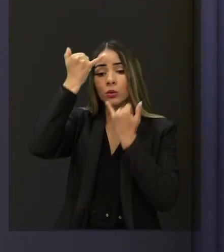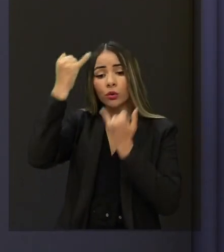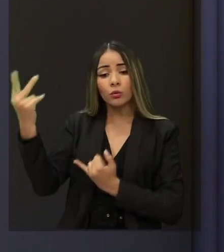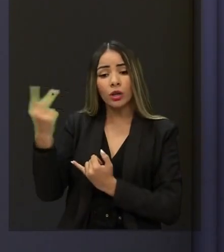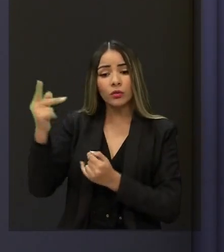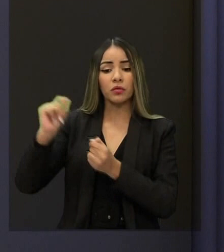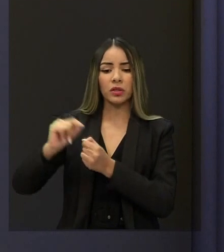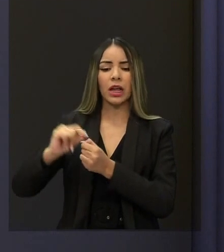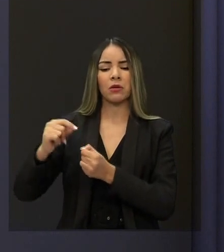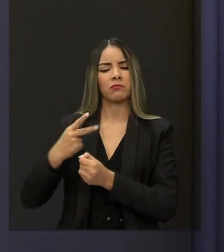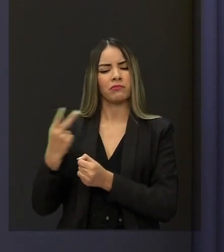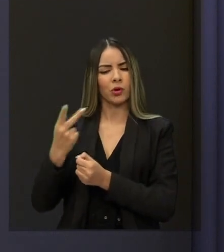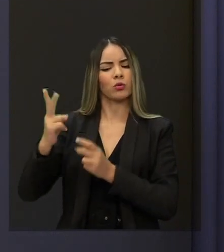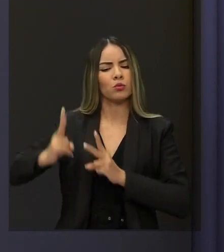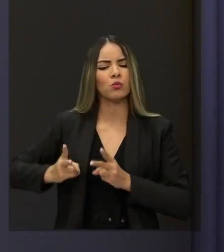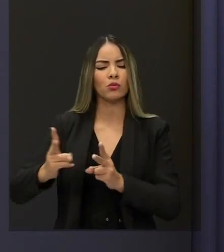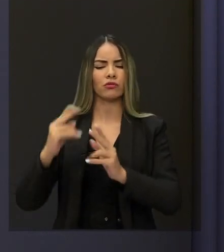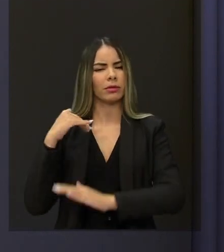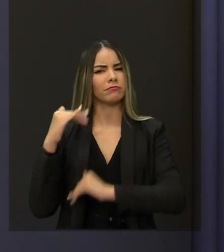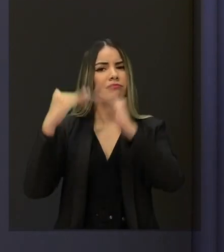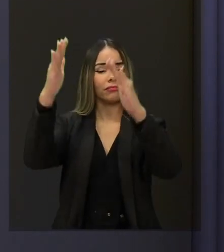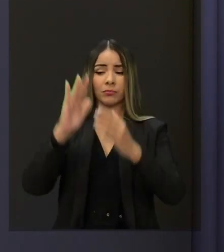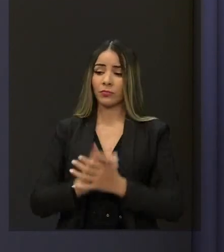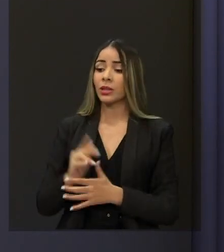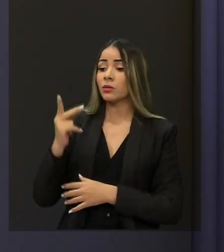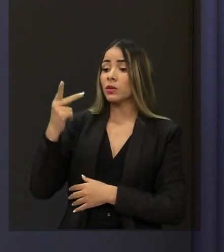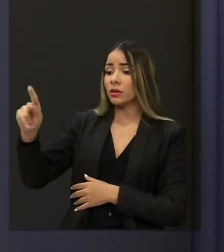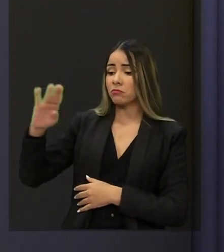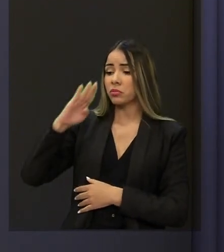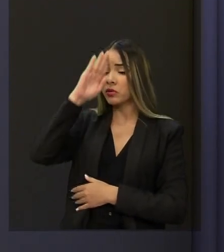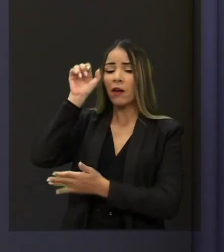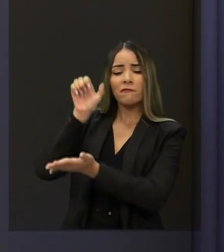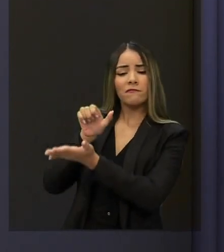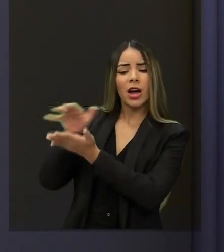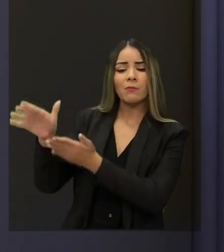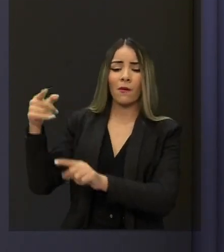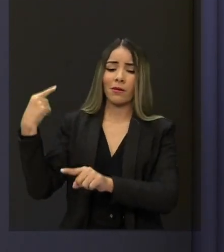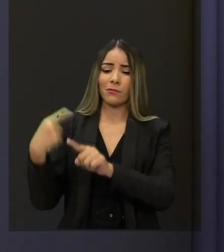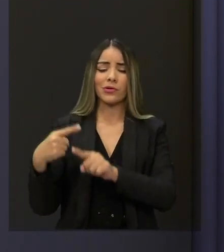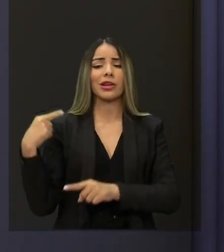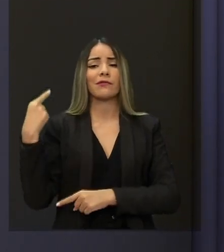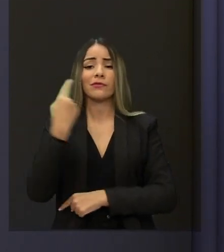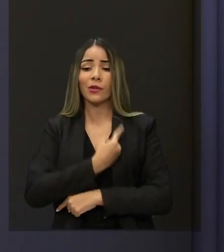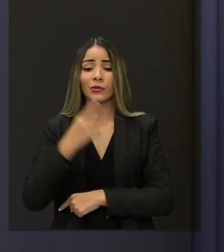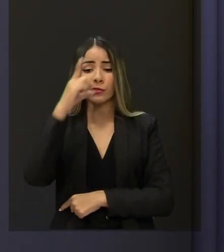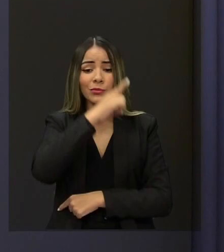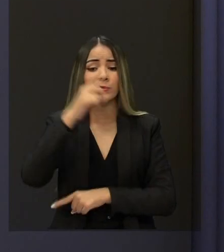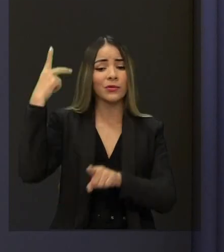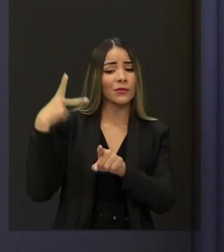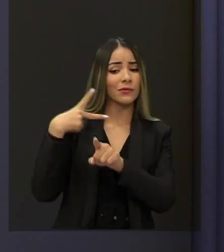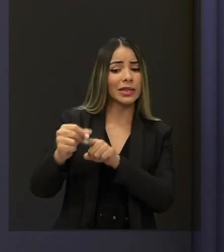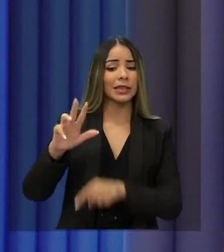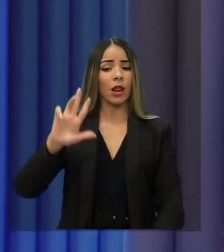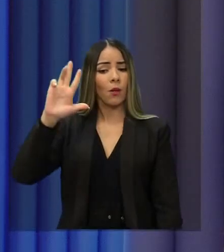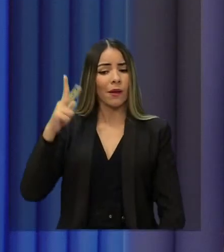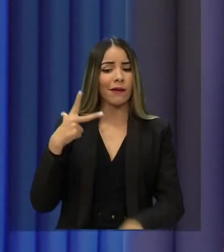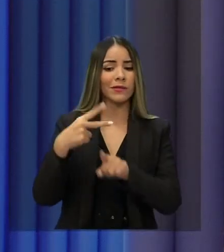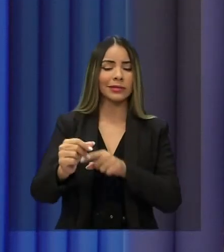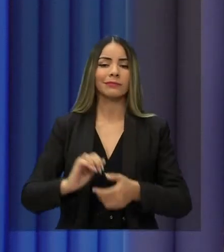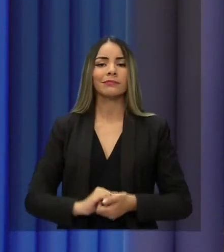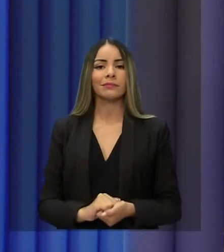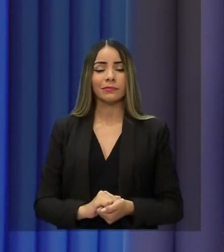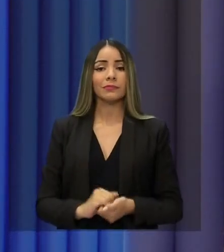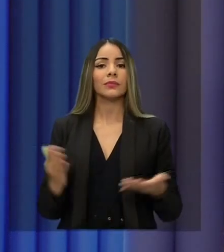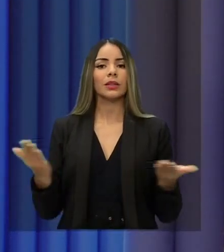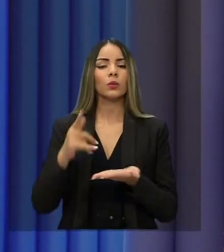alinhamento. E padrinho, capitão Wagner, quem vai embora é o seu, porque nós vamos derrotar o Bolsonaro domingo, elegendo o Lula. Bom, vamos